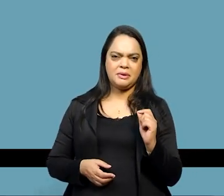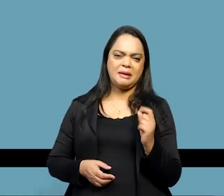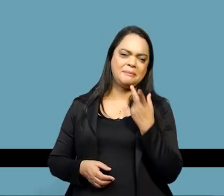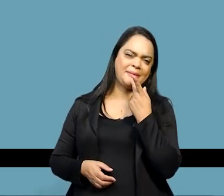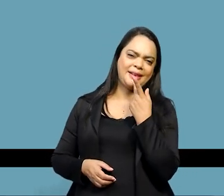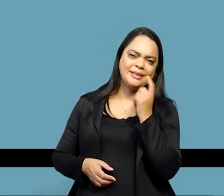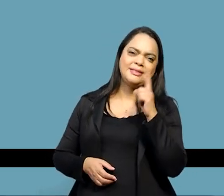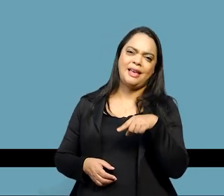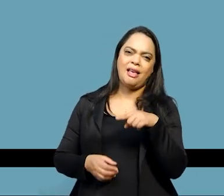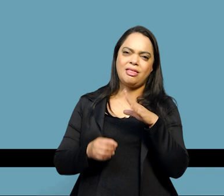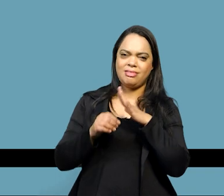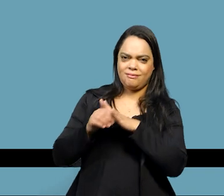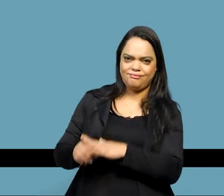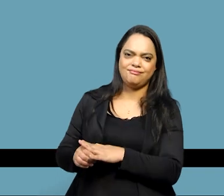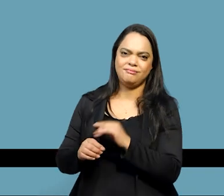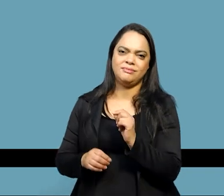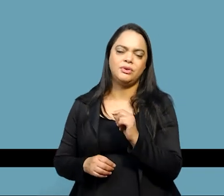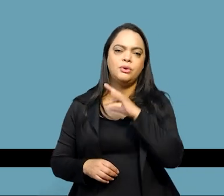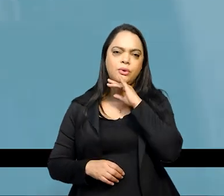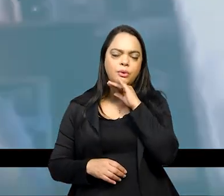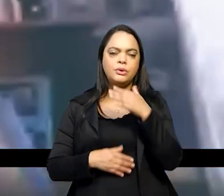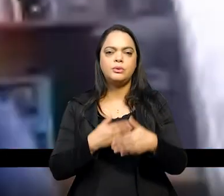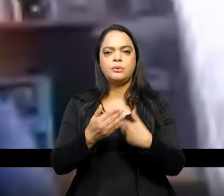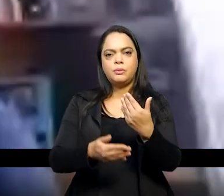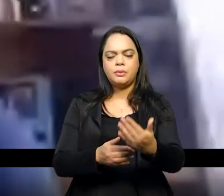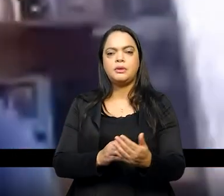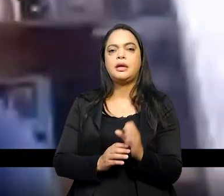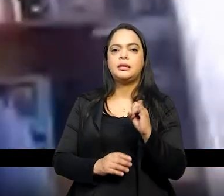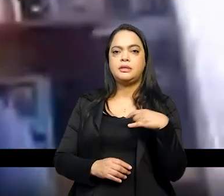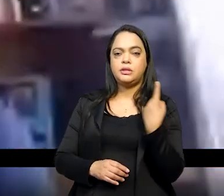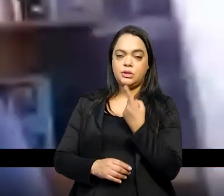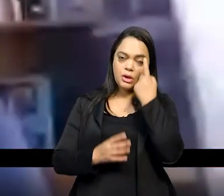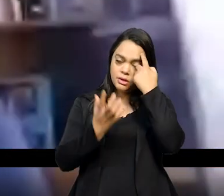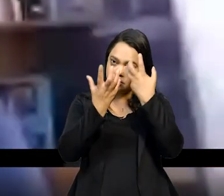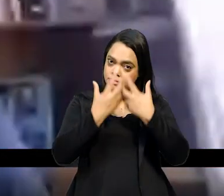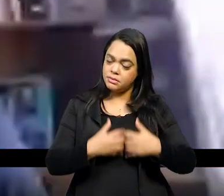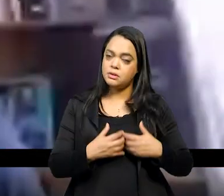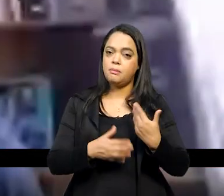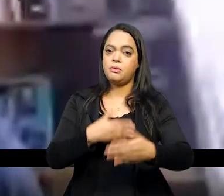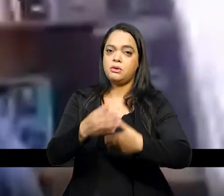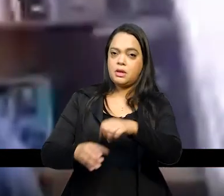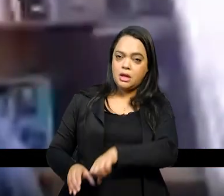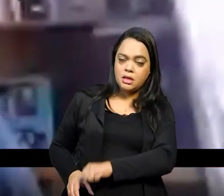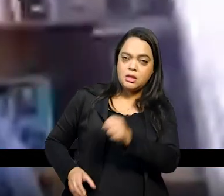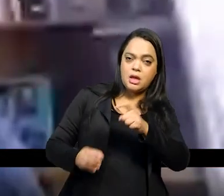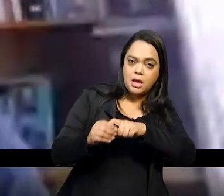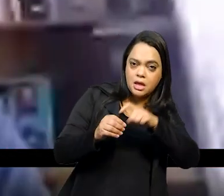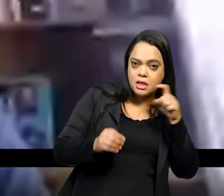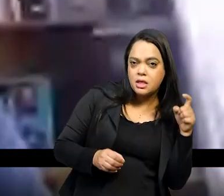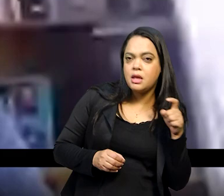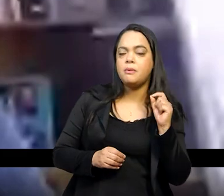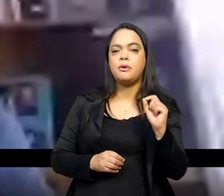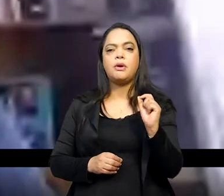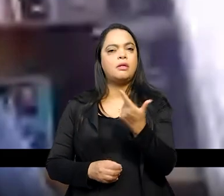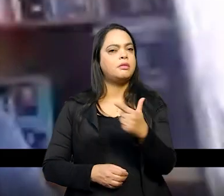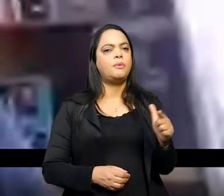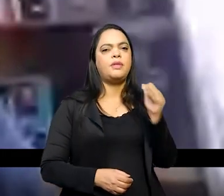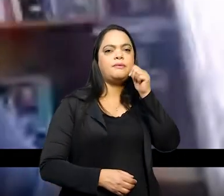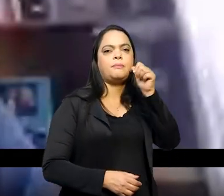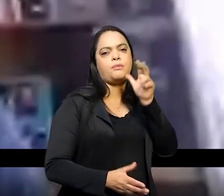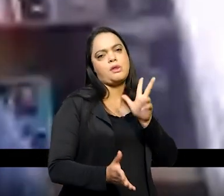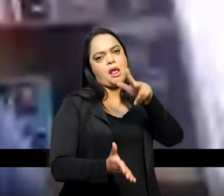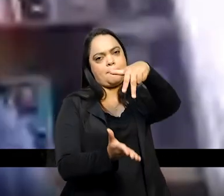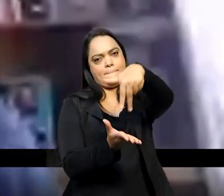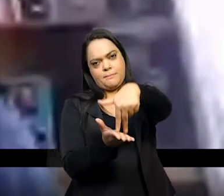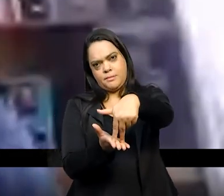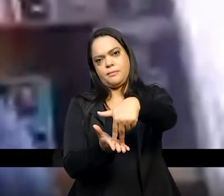processo mas assim se eu pensarmos no processo de dependência não efetivamente no protagonismo das mulheres